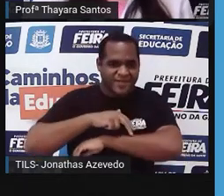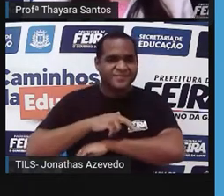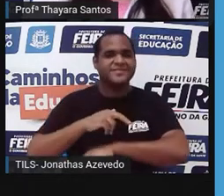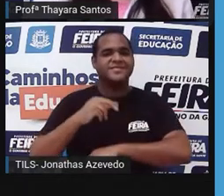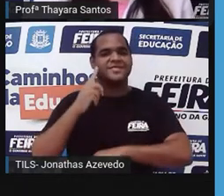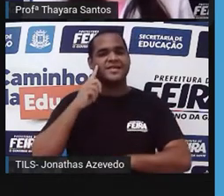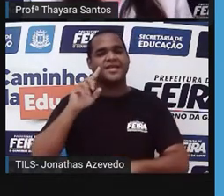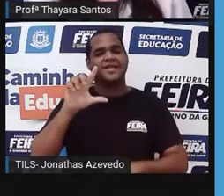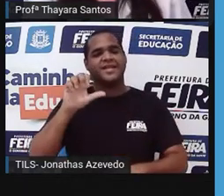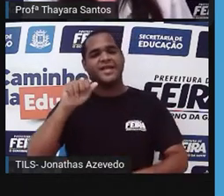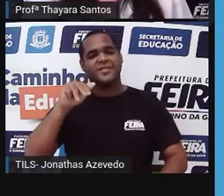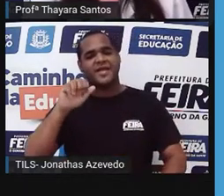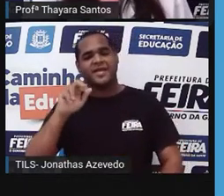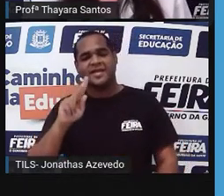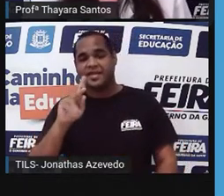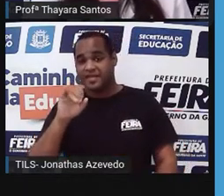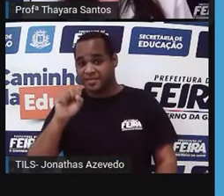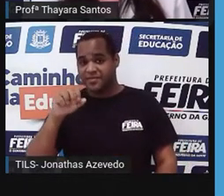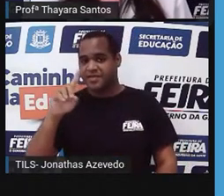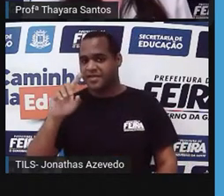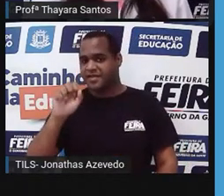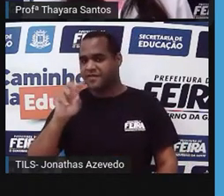lamarquismo e darwinismo.